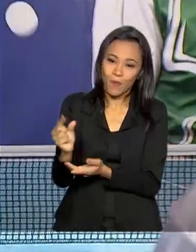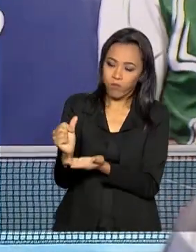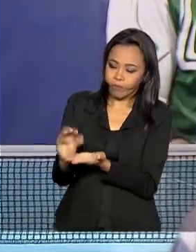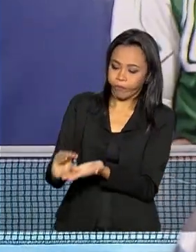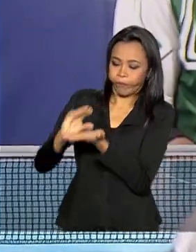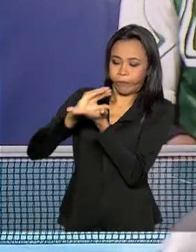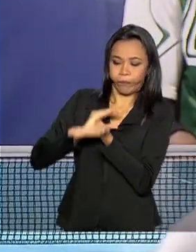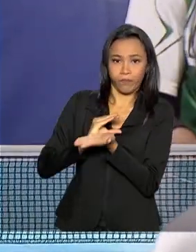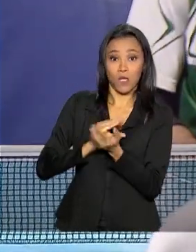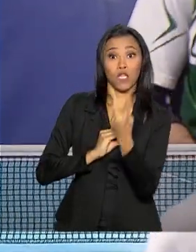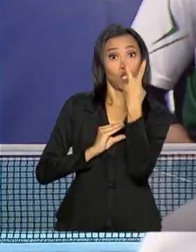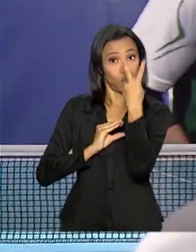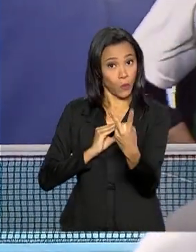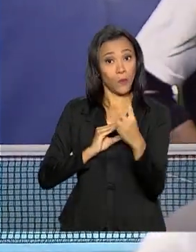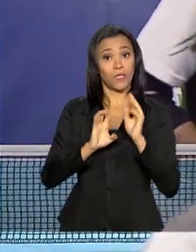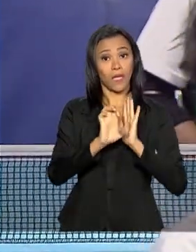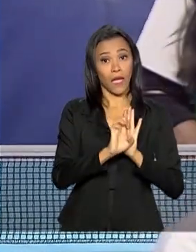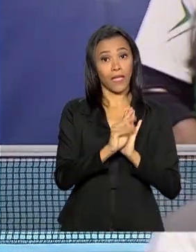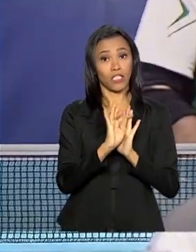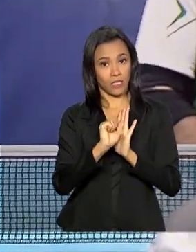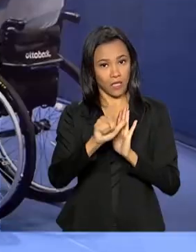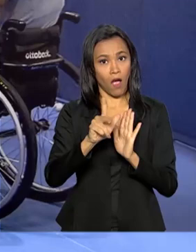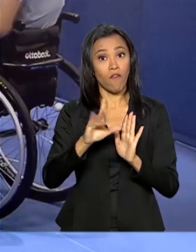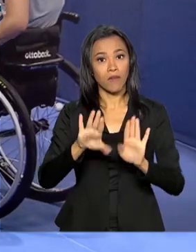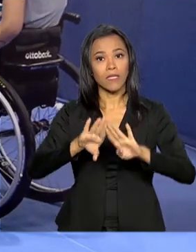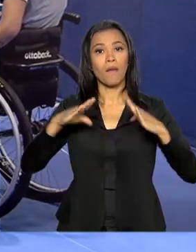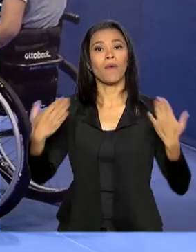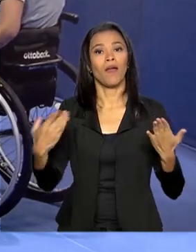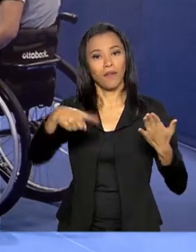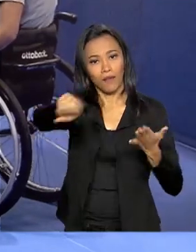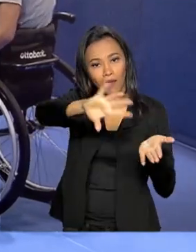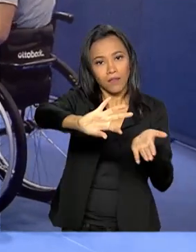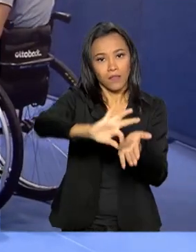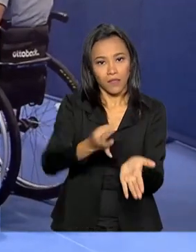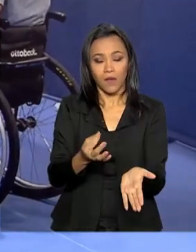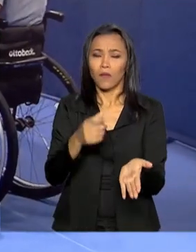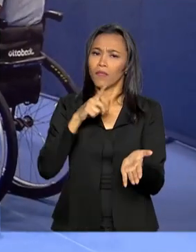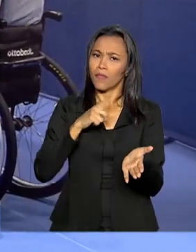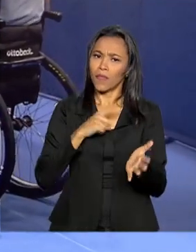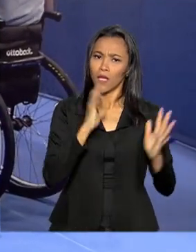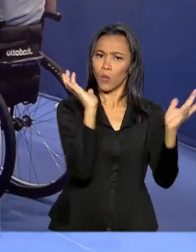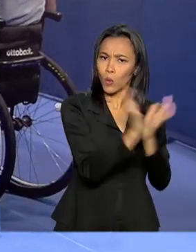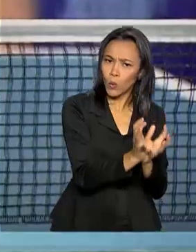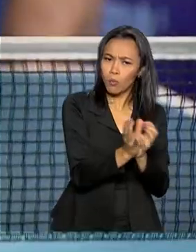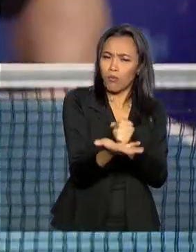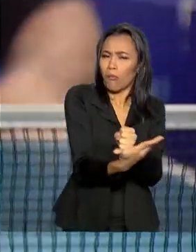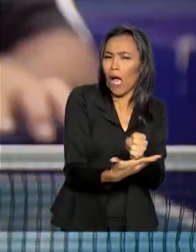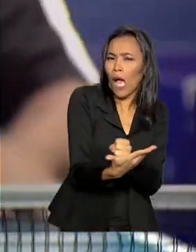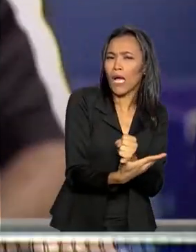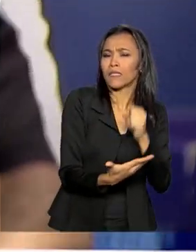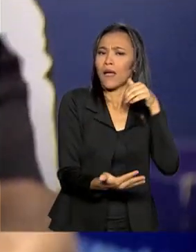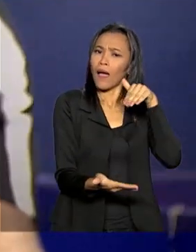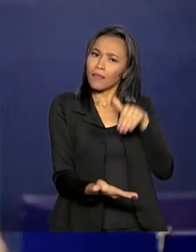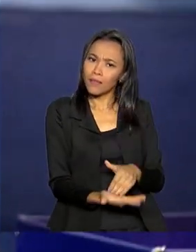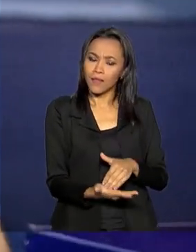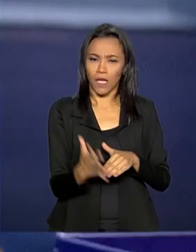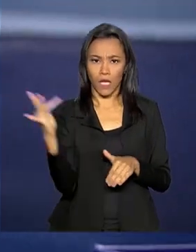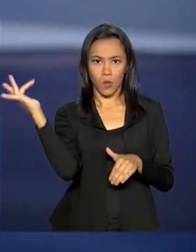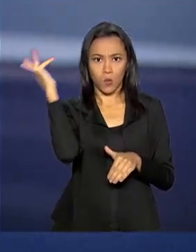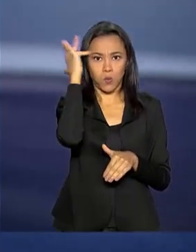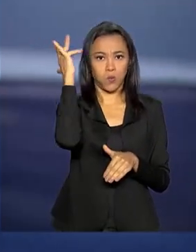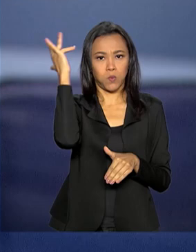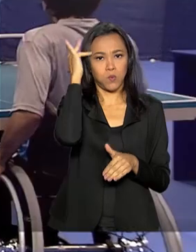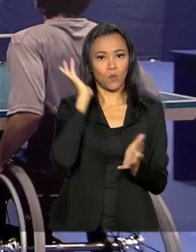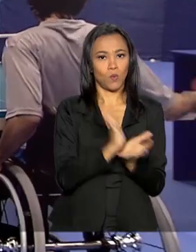dois editais devem ser abertos neste ano. O programa inclui desde categorias de base até esportistas de alto